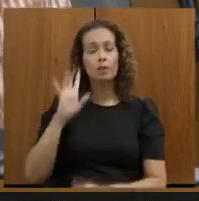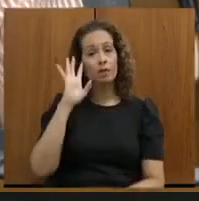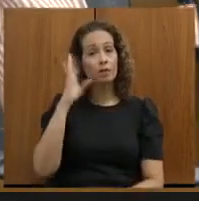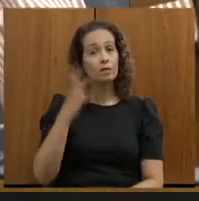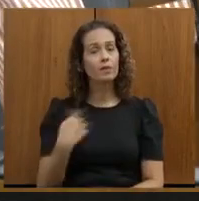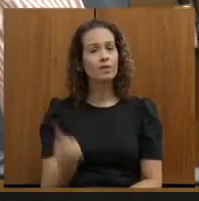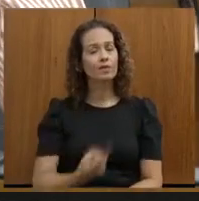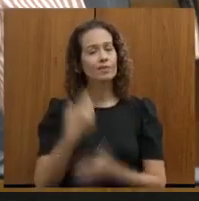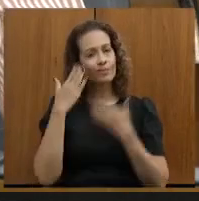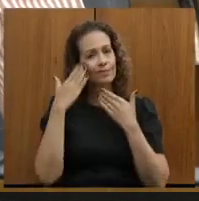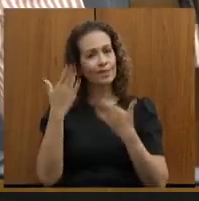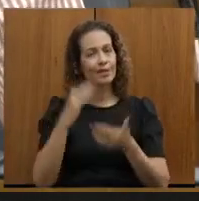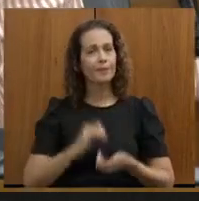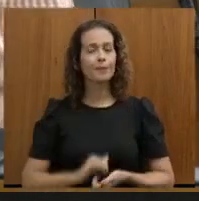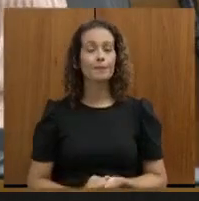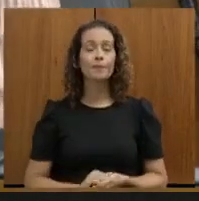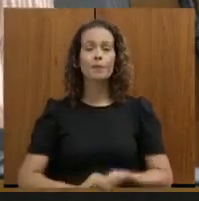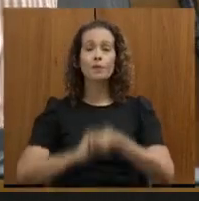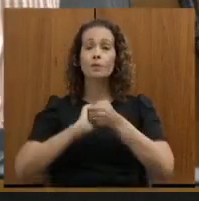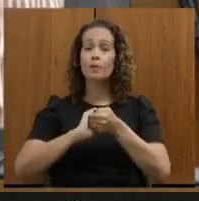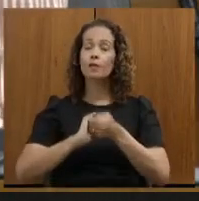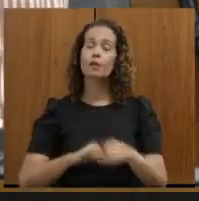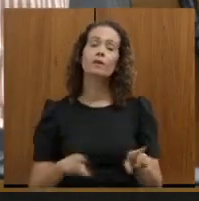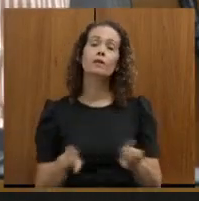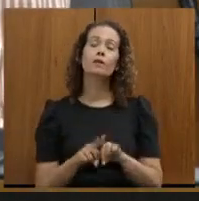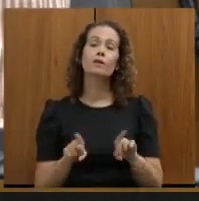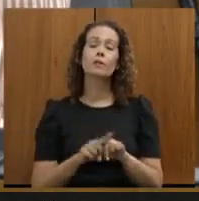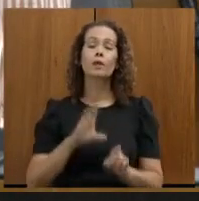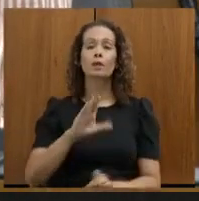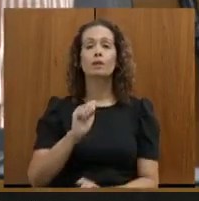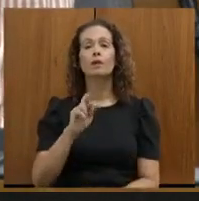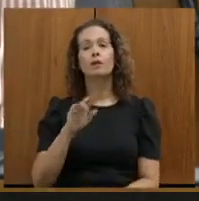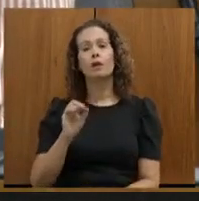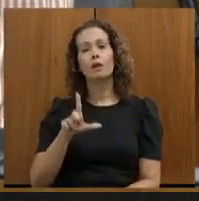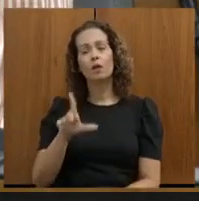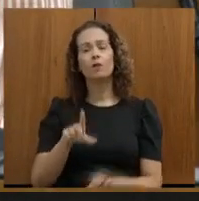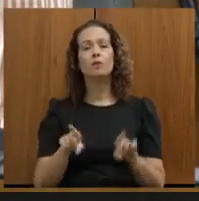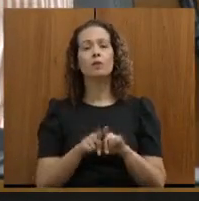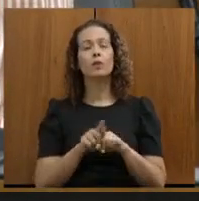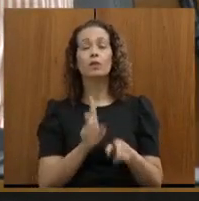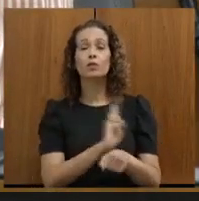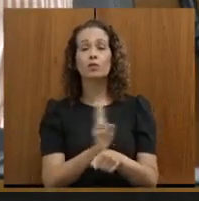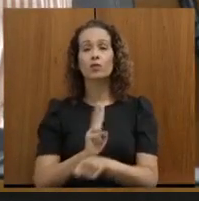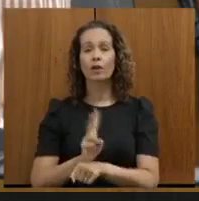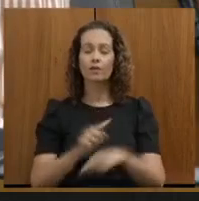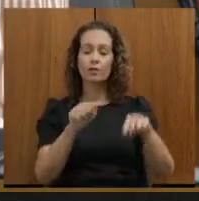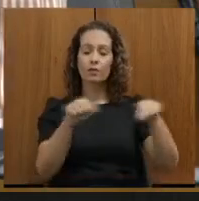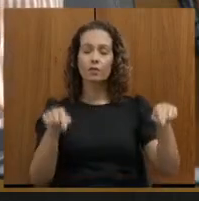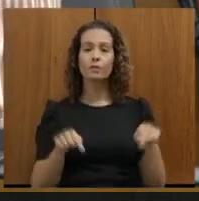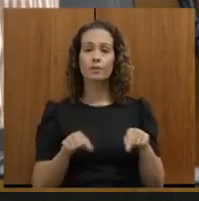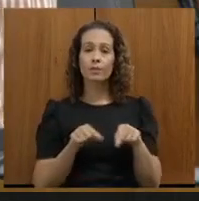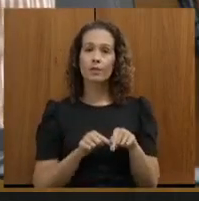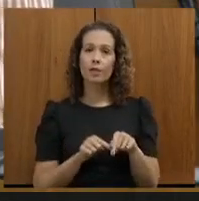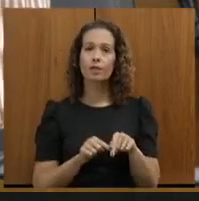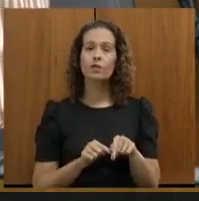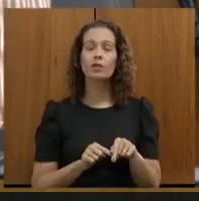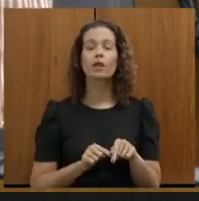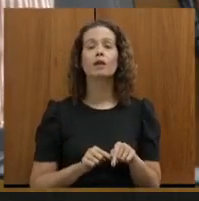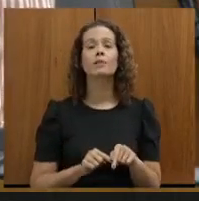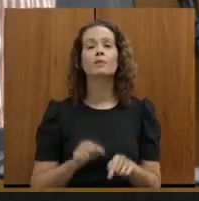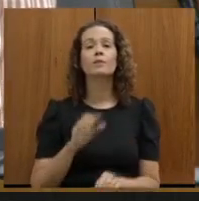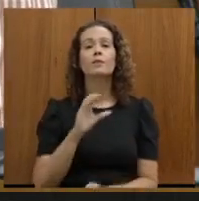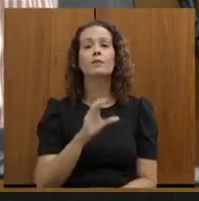gente fica muito grata. Eu quero cumprimentar também a Carol aqui, chefe de gabinete lá da CINFRA,